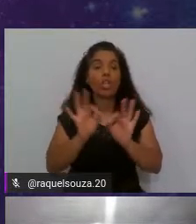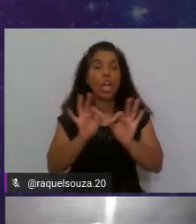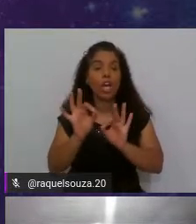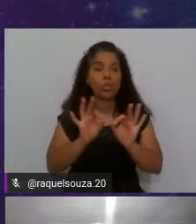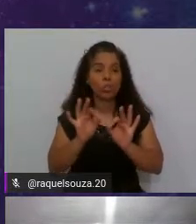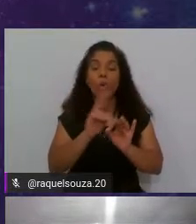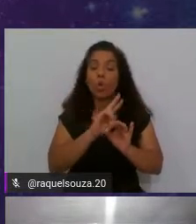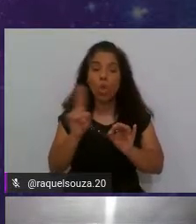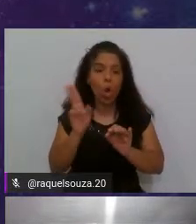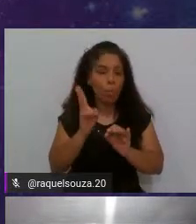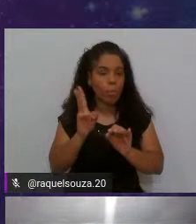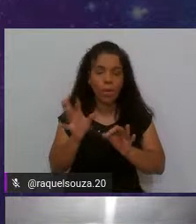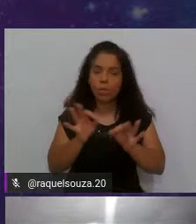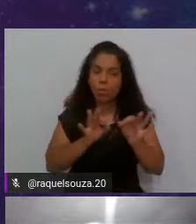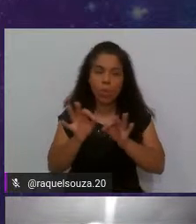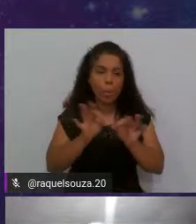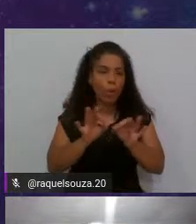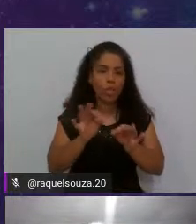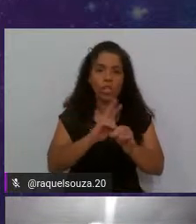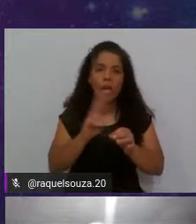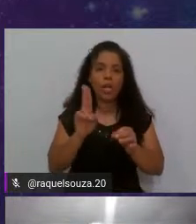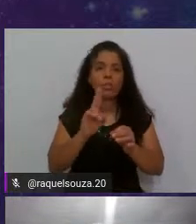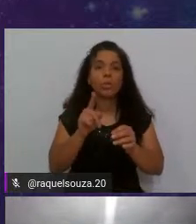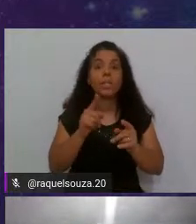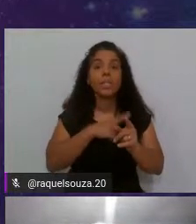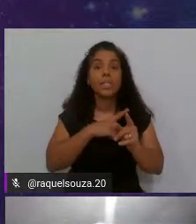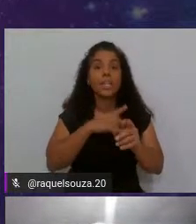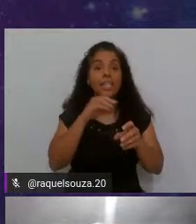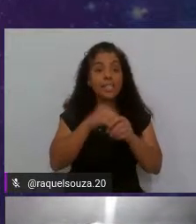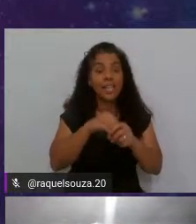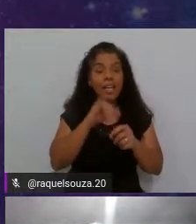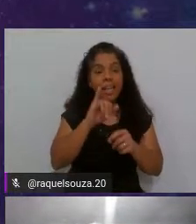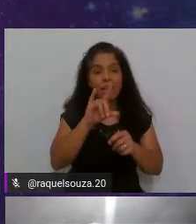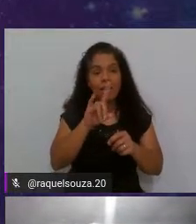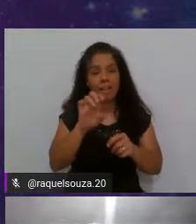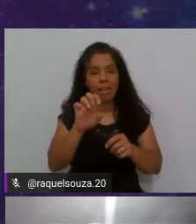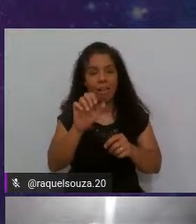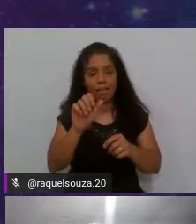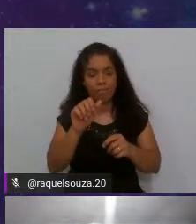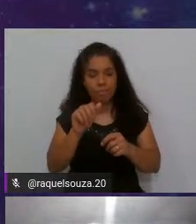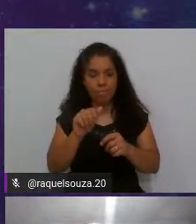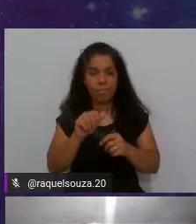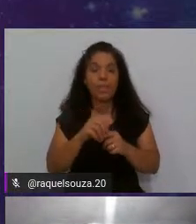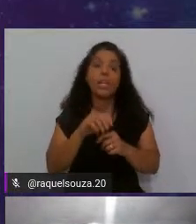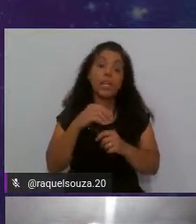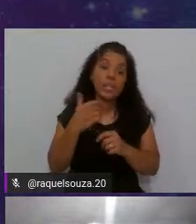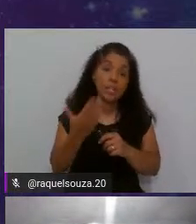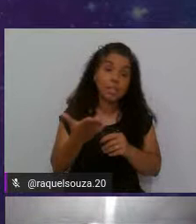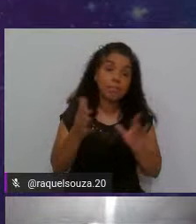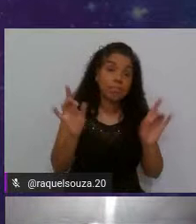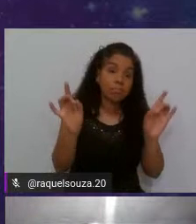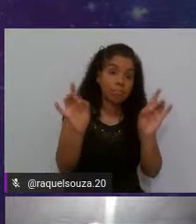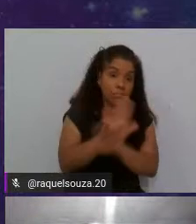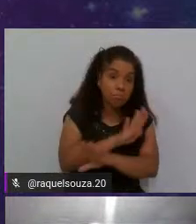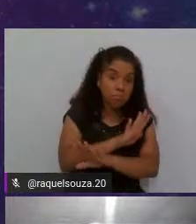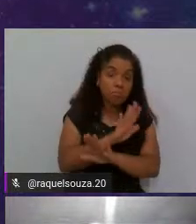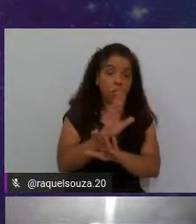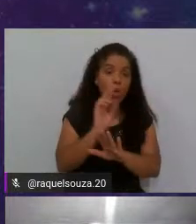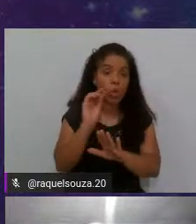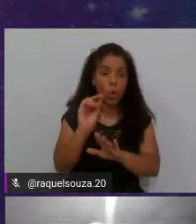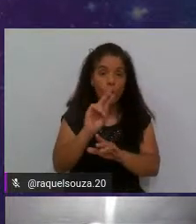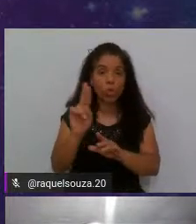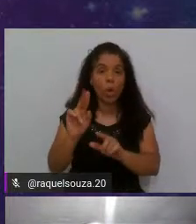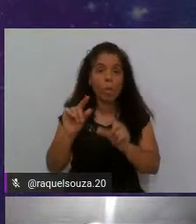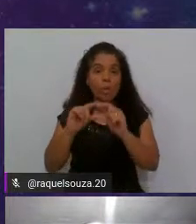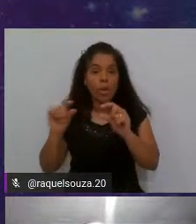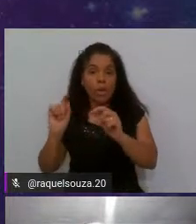mesmo nome do meu projeto que está na IDE e aí feito isso você vem nesse botão